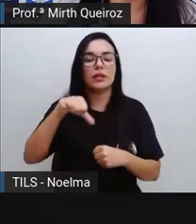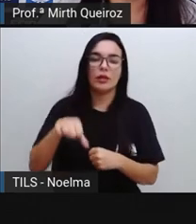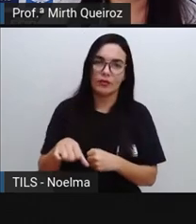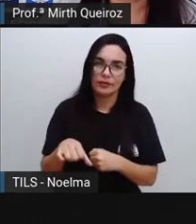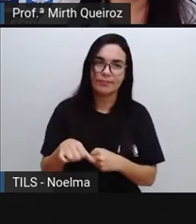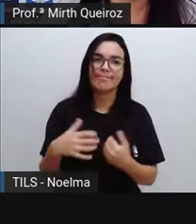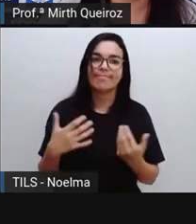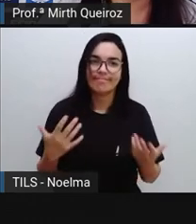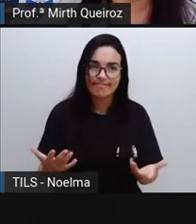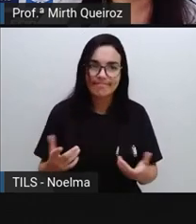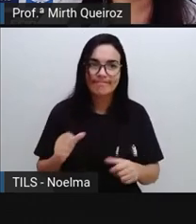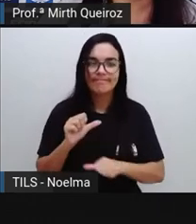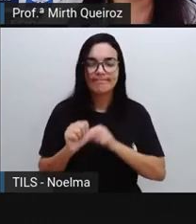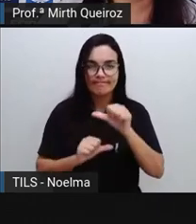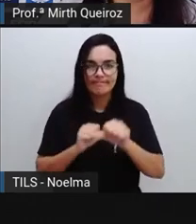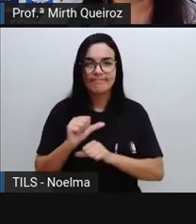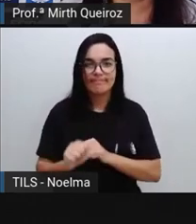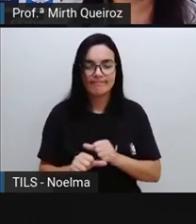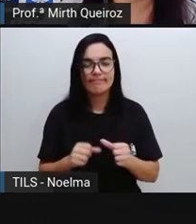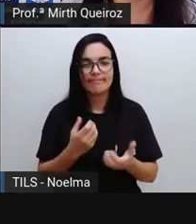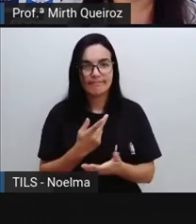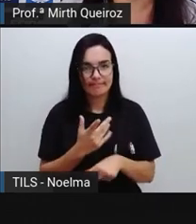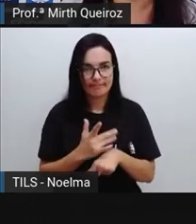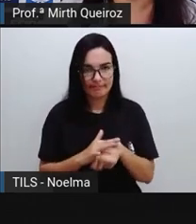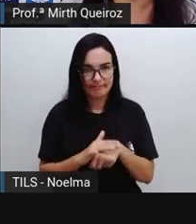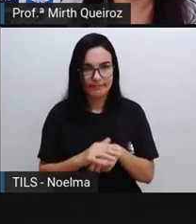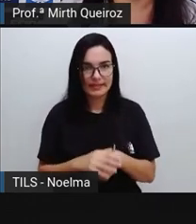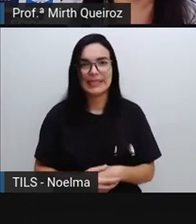né que gerou aí a doença Covid-19